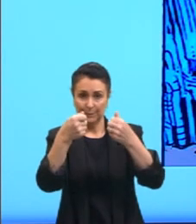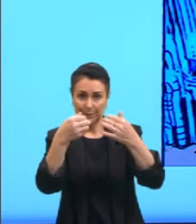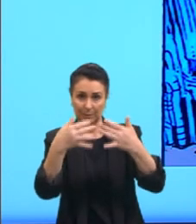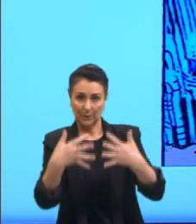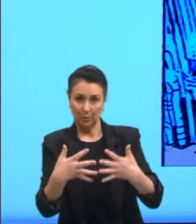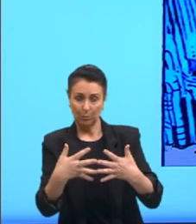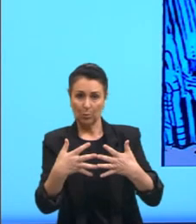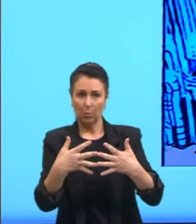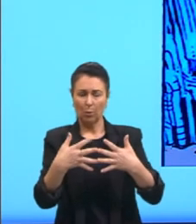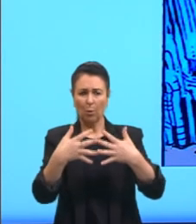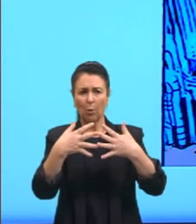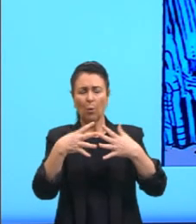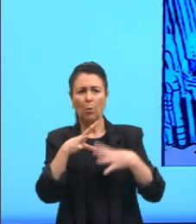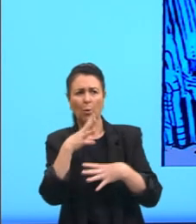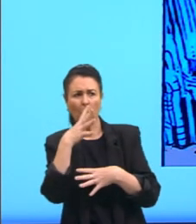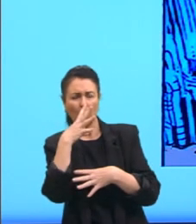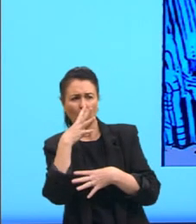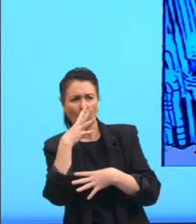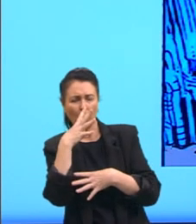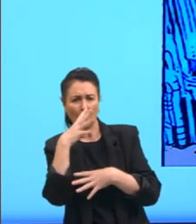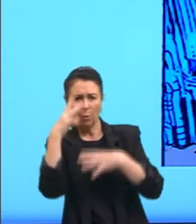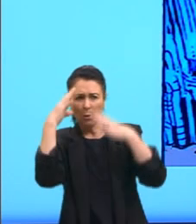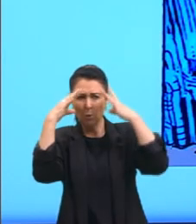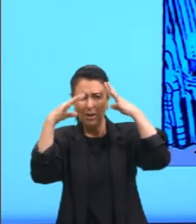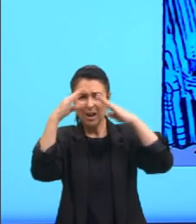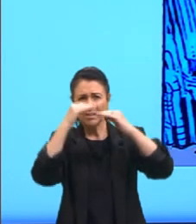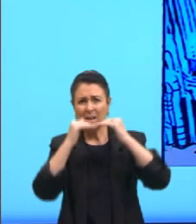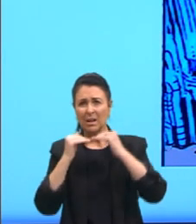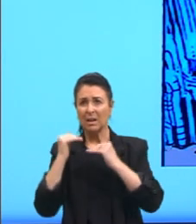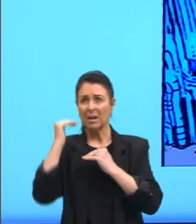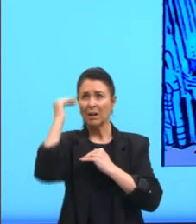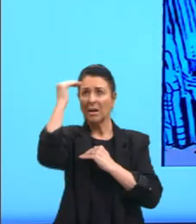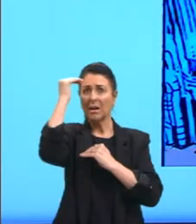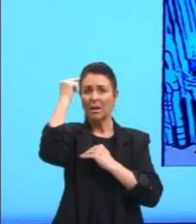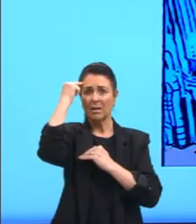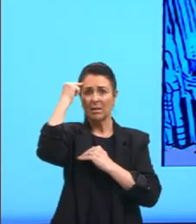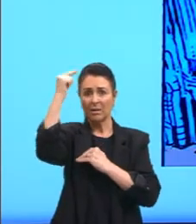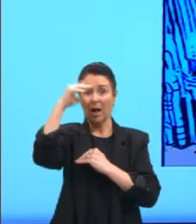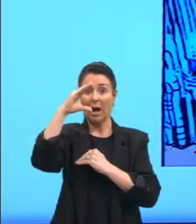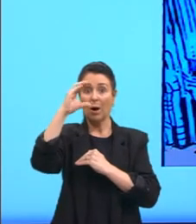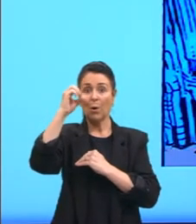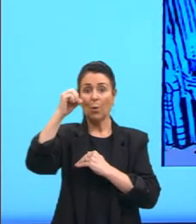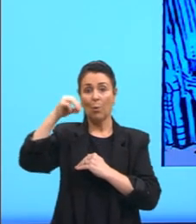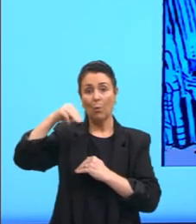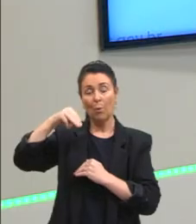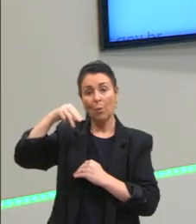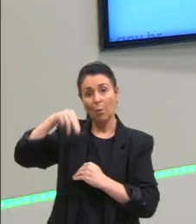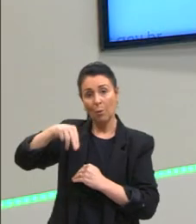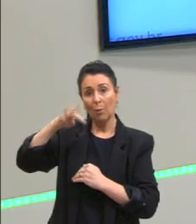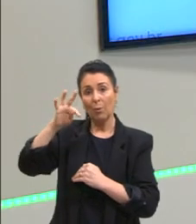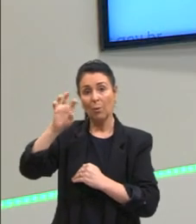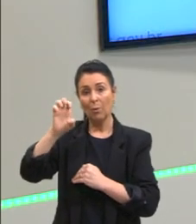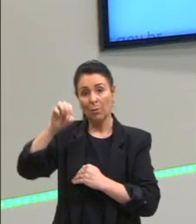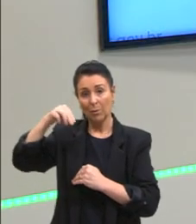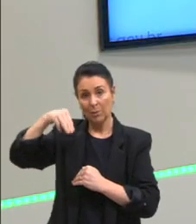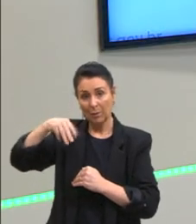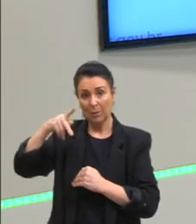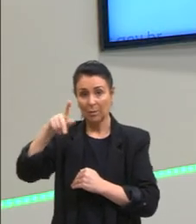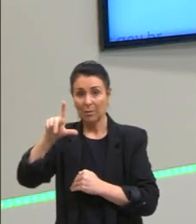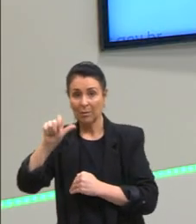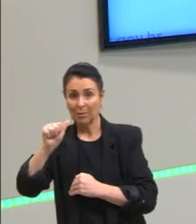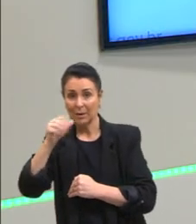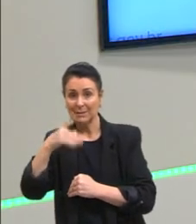a contemplação, essa elevação do pensamento, essa contemplação de algo maior. E aqui que tem